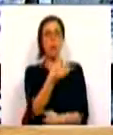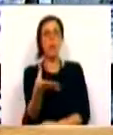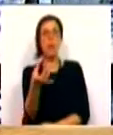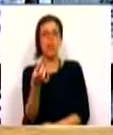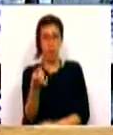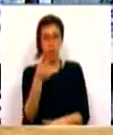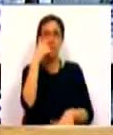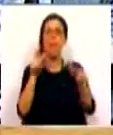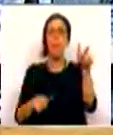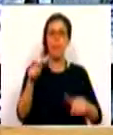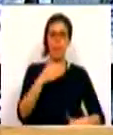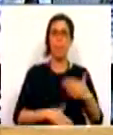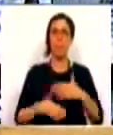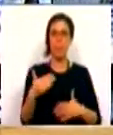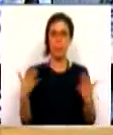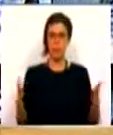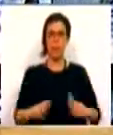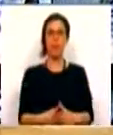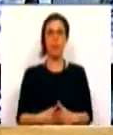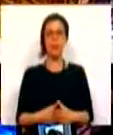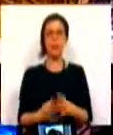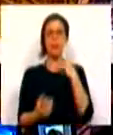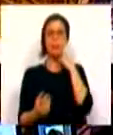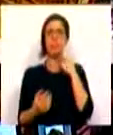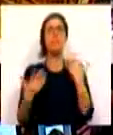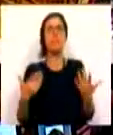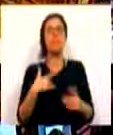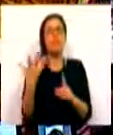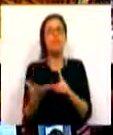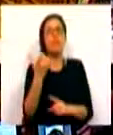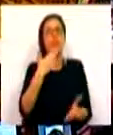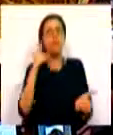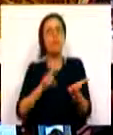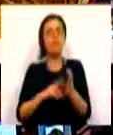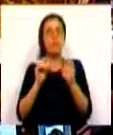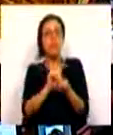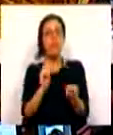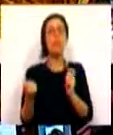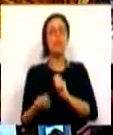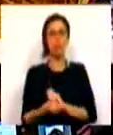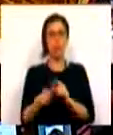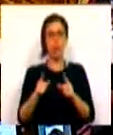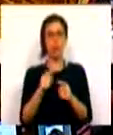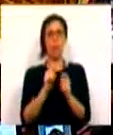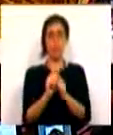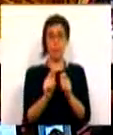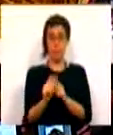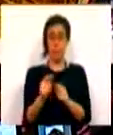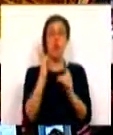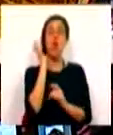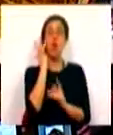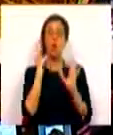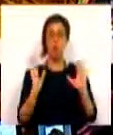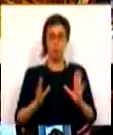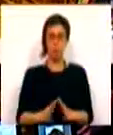também às pessoas com deficiência. O que é que conseguimos efetivamente mudar com esta prestação? E vamos a números.